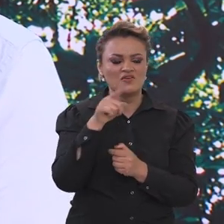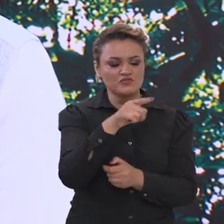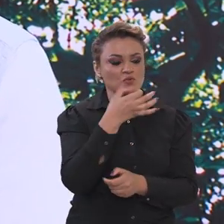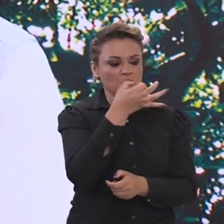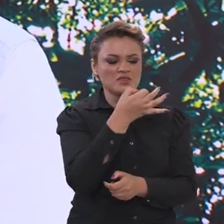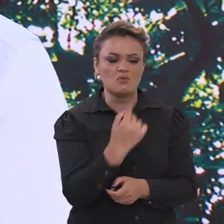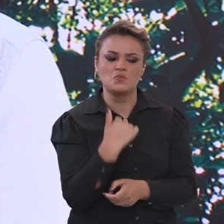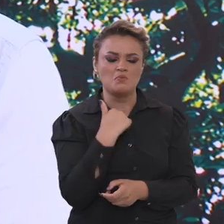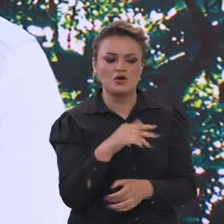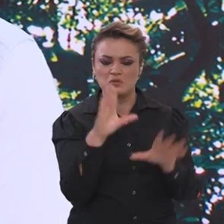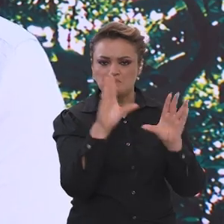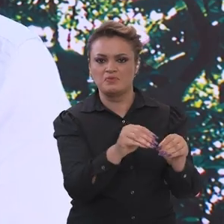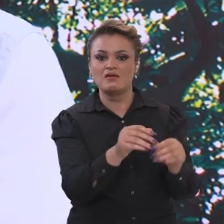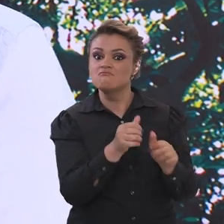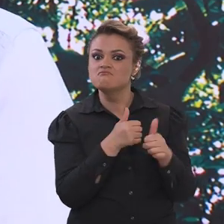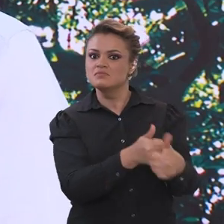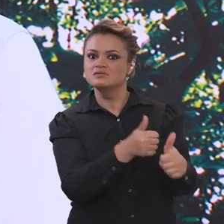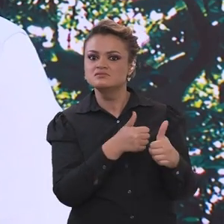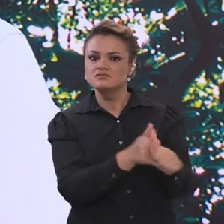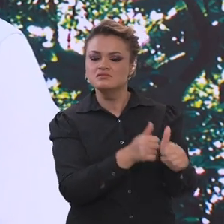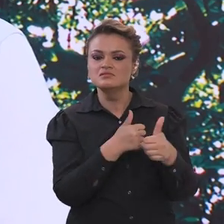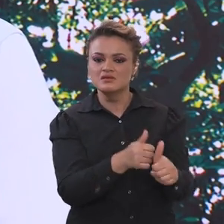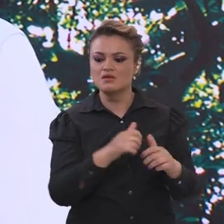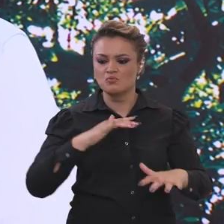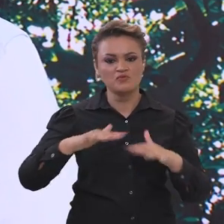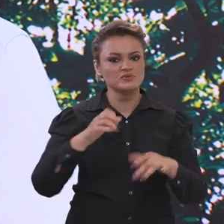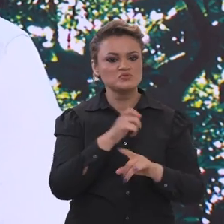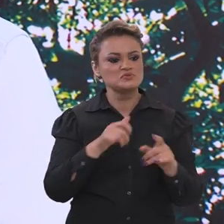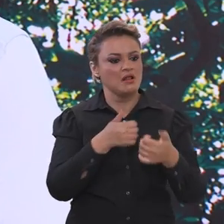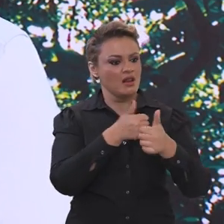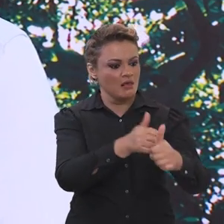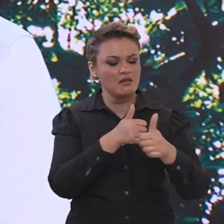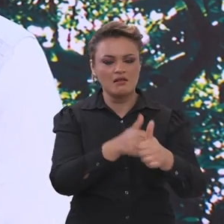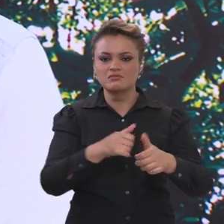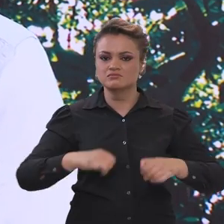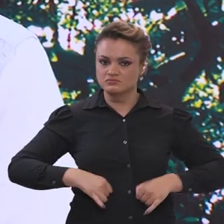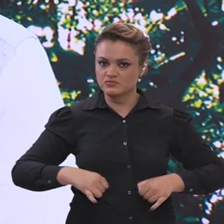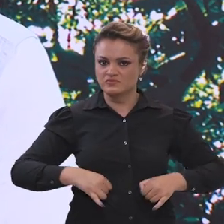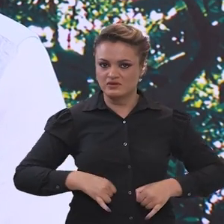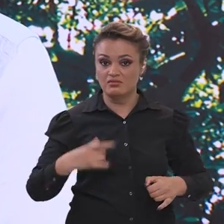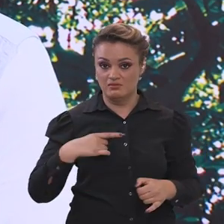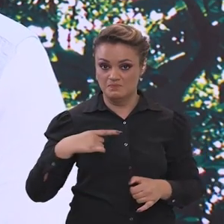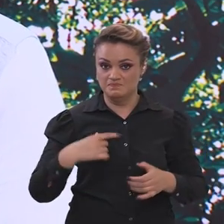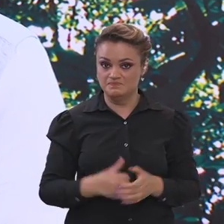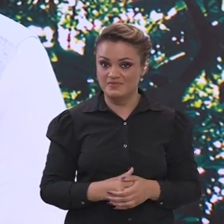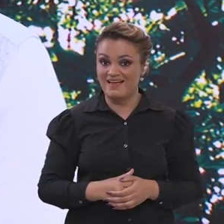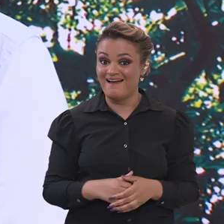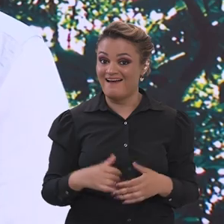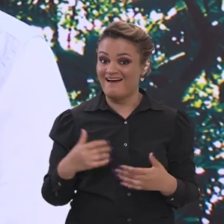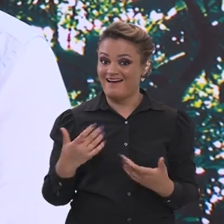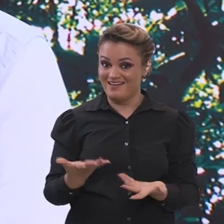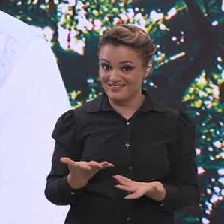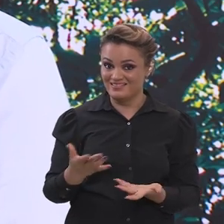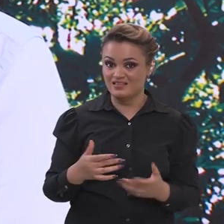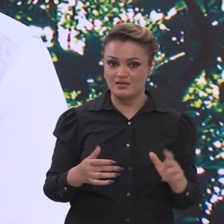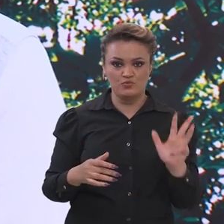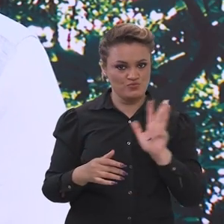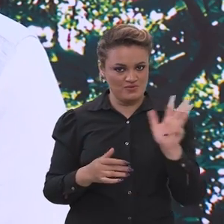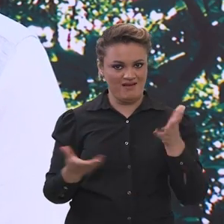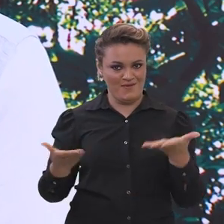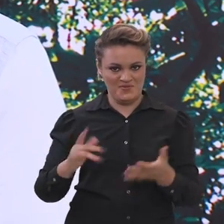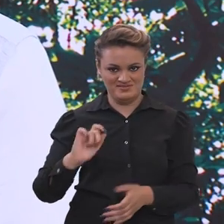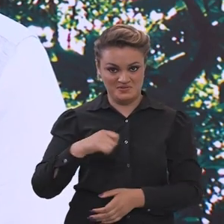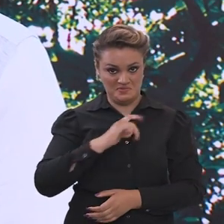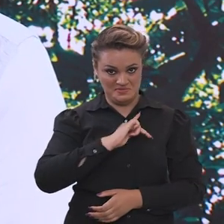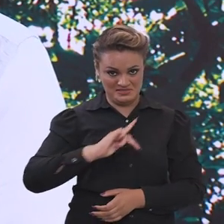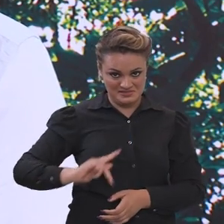criminalização e de perseguição aos movimentos sociais organizados do Brasil. A chegada do